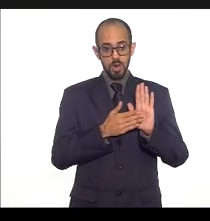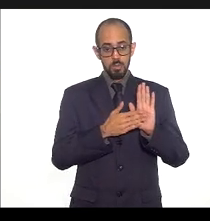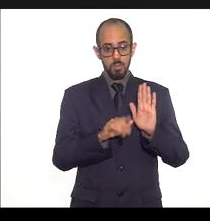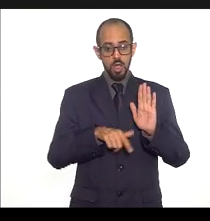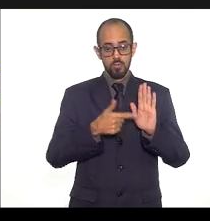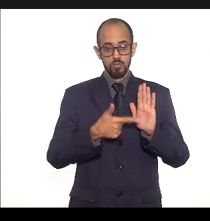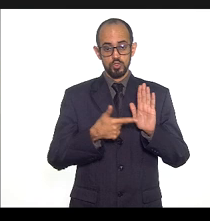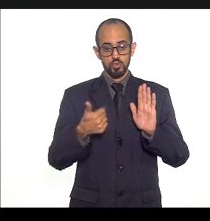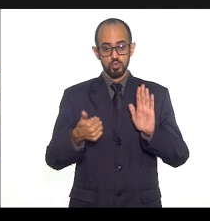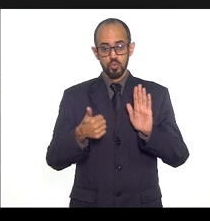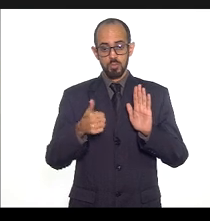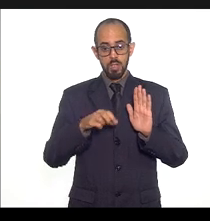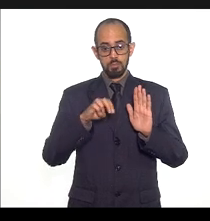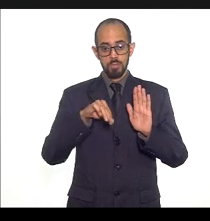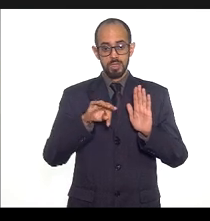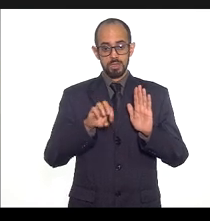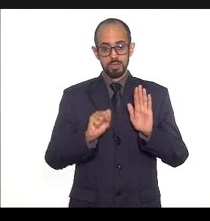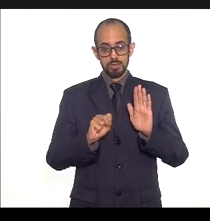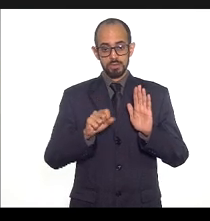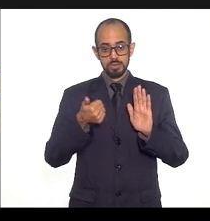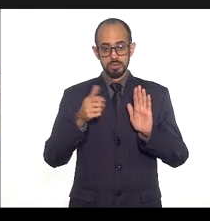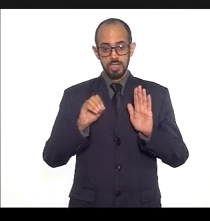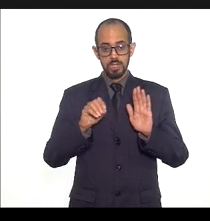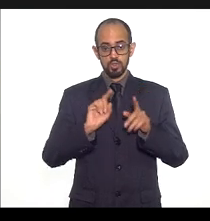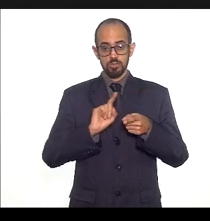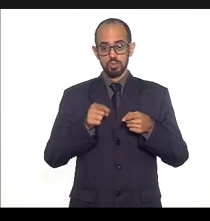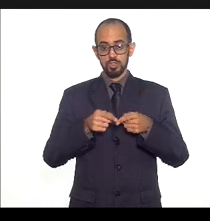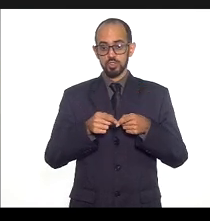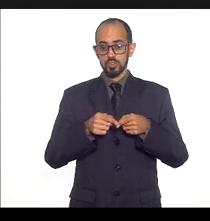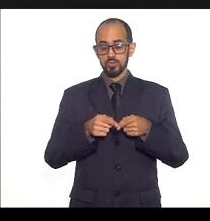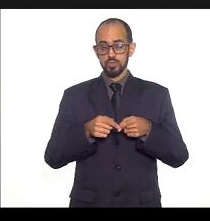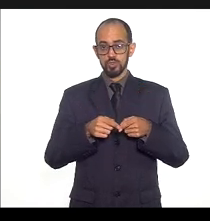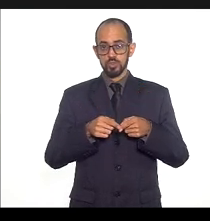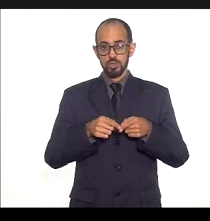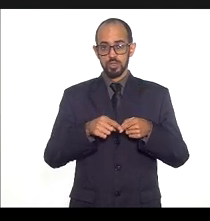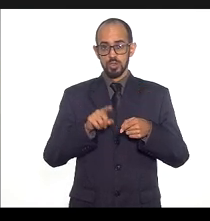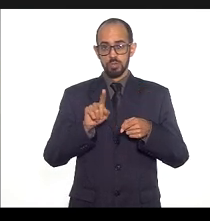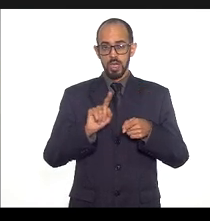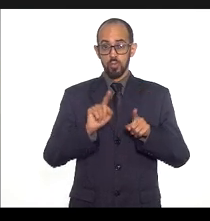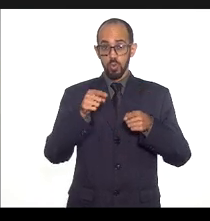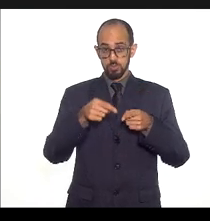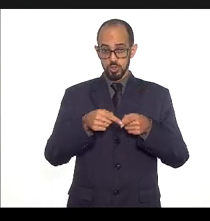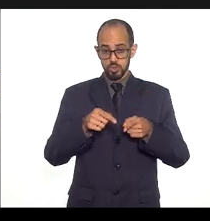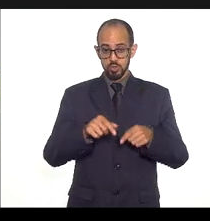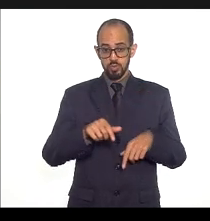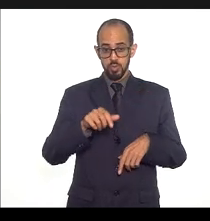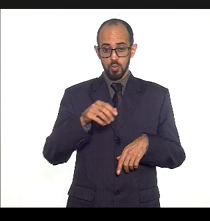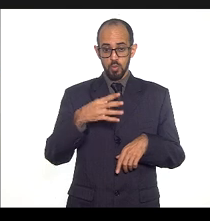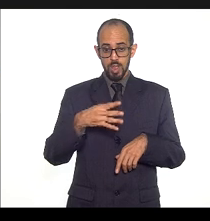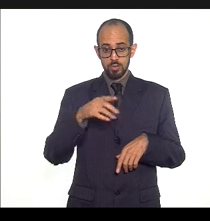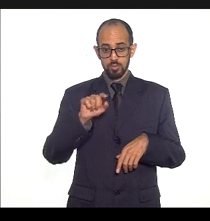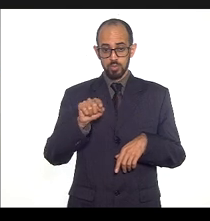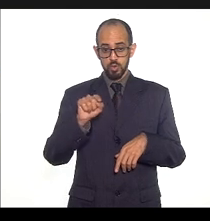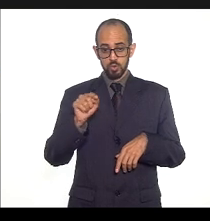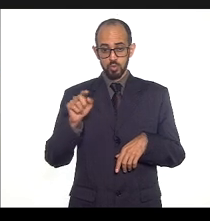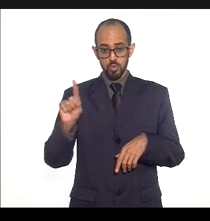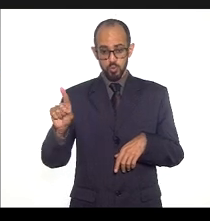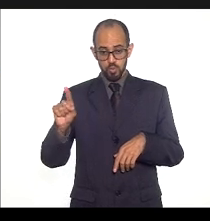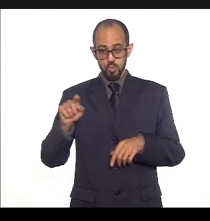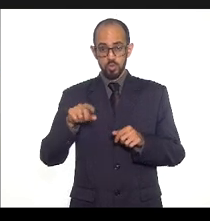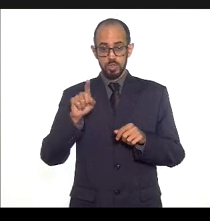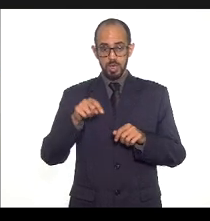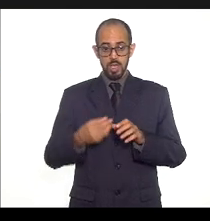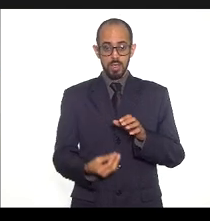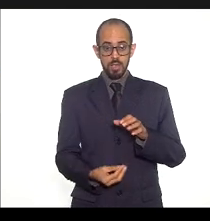objetivos para o objetivo número 4.1 de instituir melhorias no fluxo dos